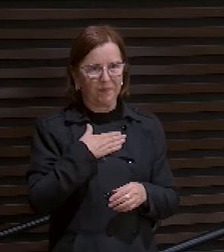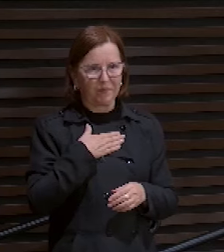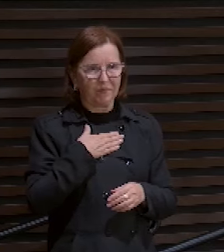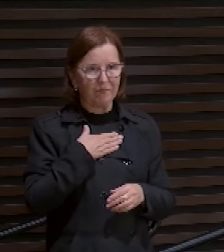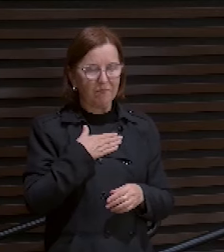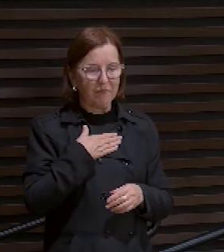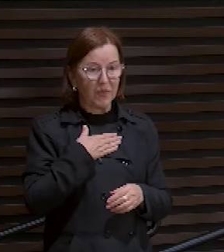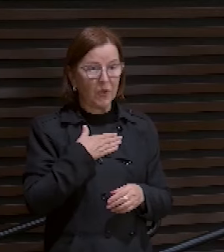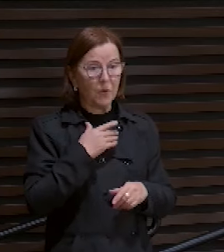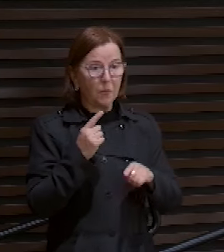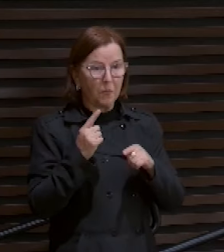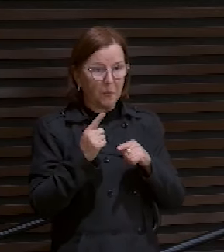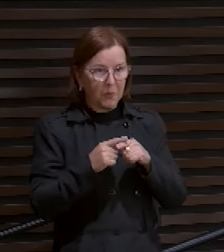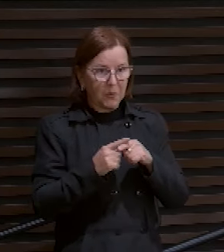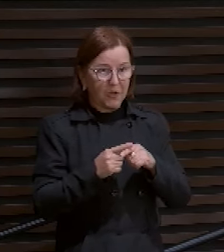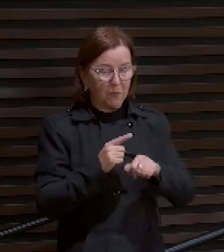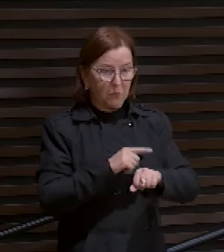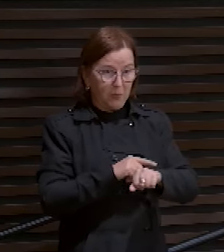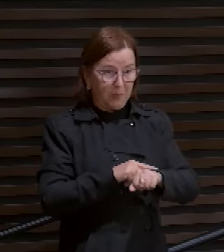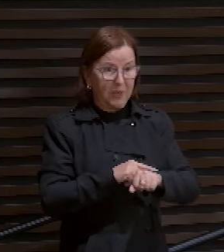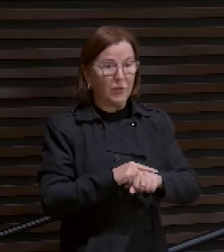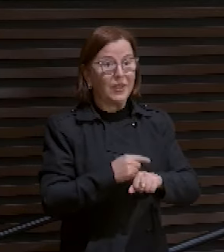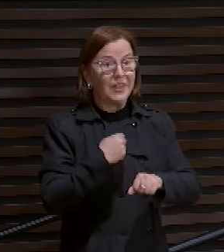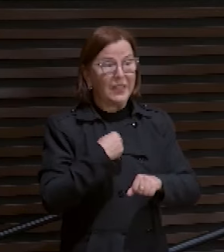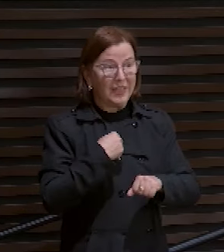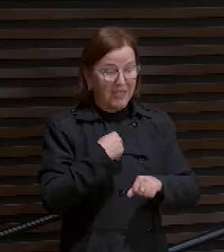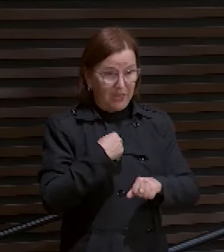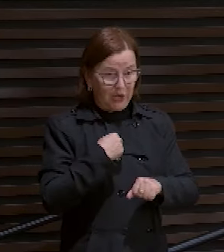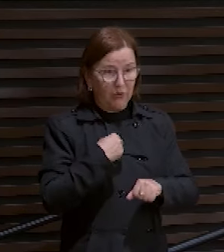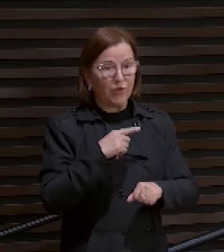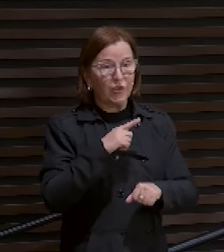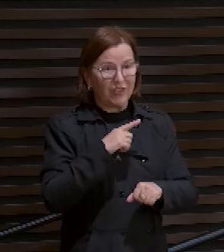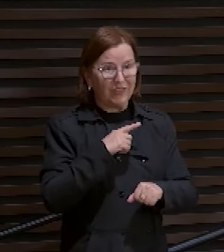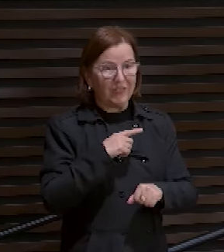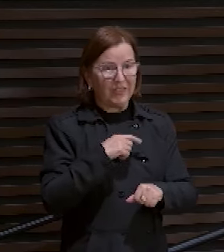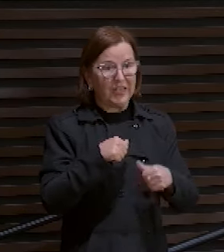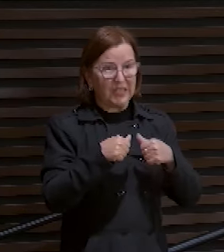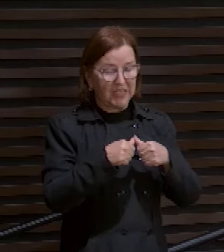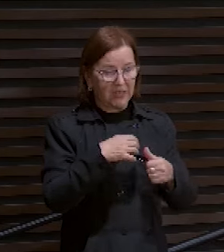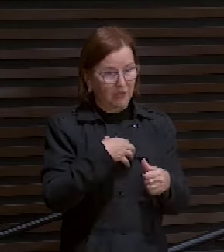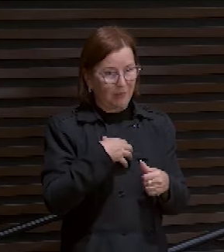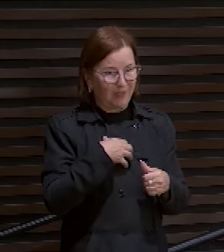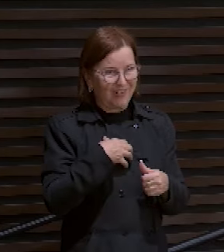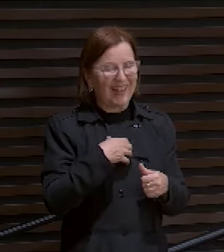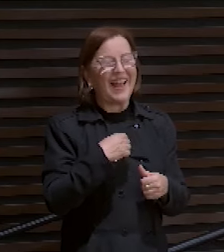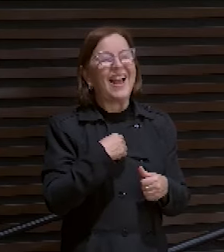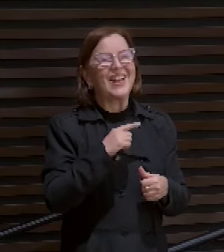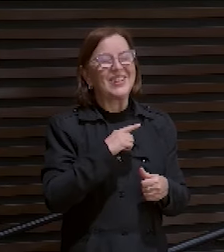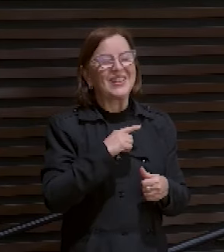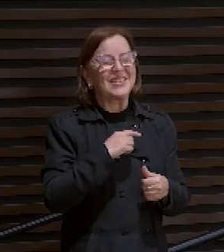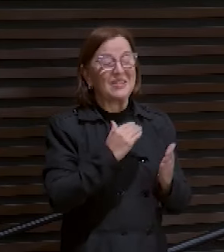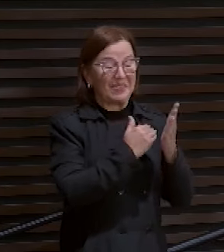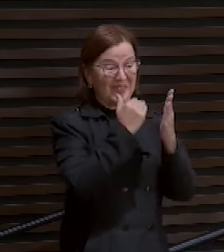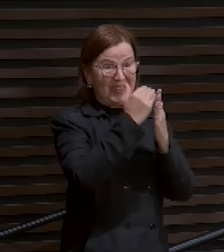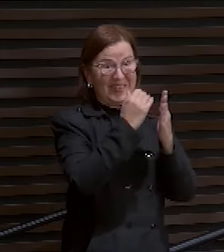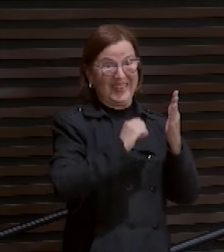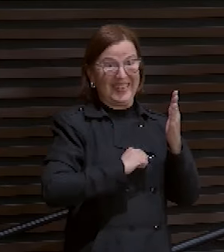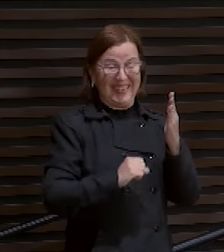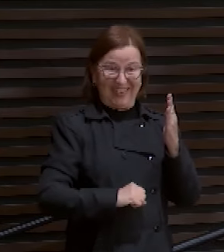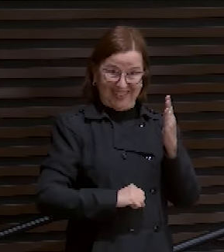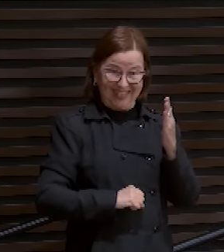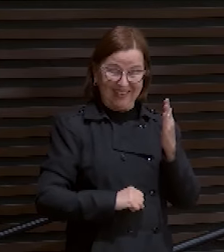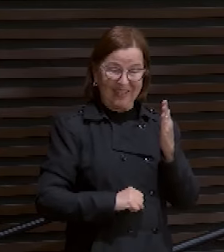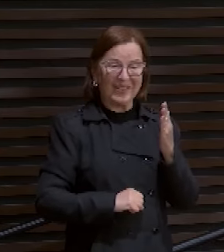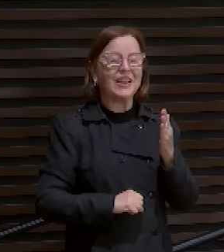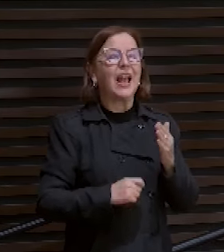Para quando eu estivesse nesse, passando por isso, eu tenho um sacerdote. A quem eu posso socorrer, posso pedir